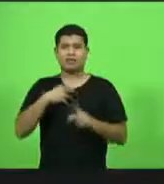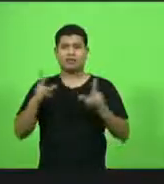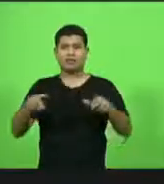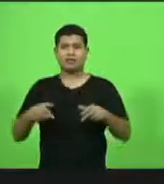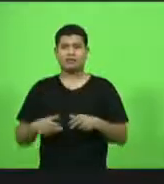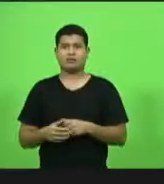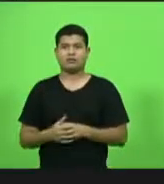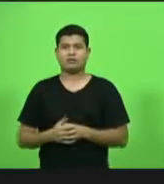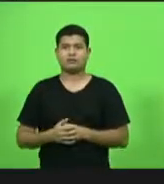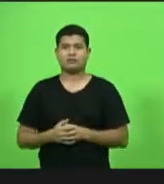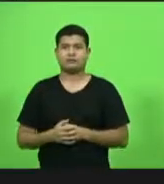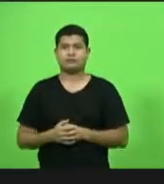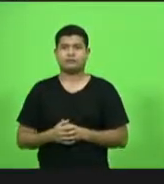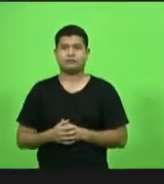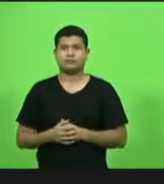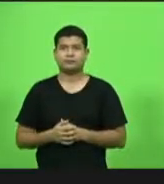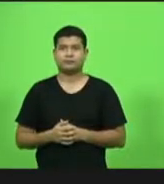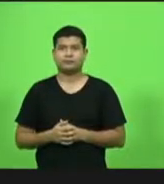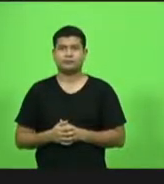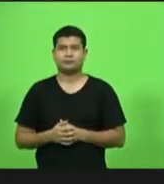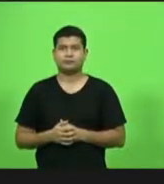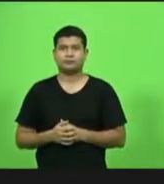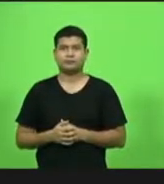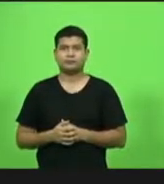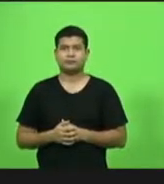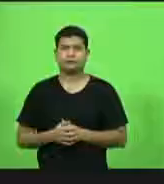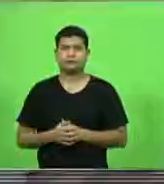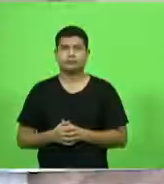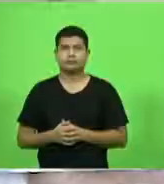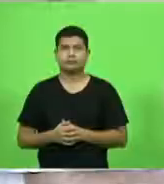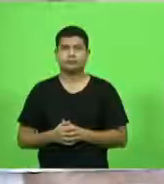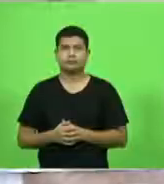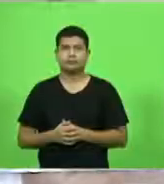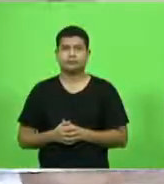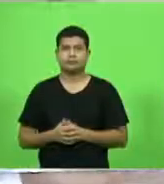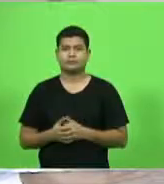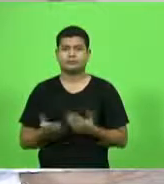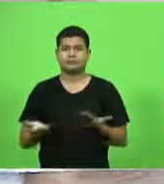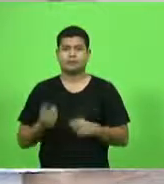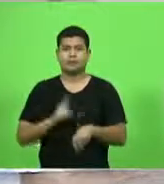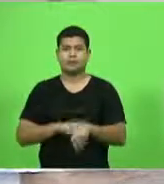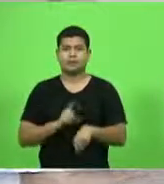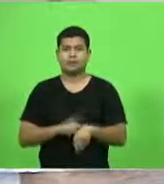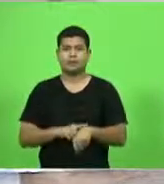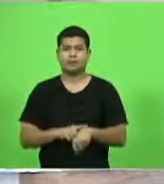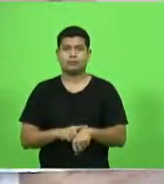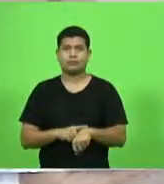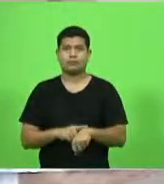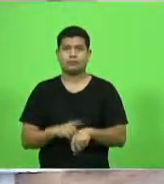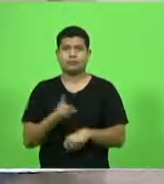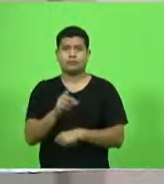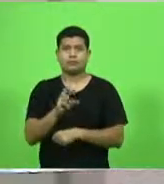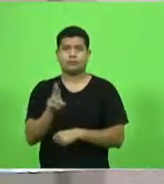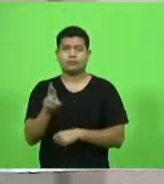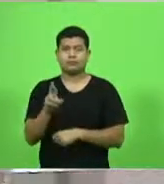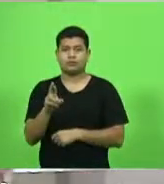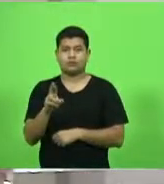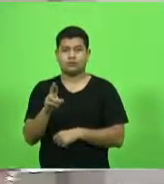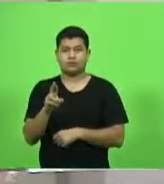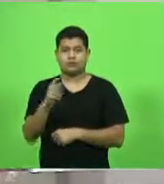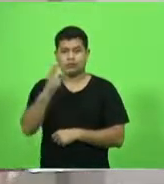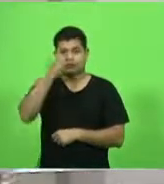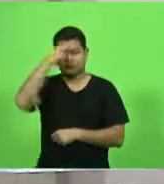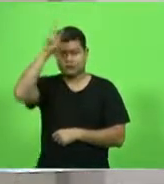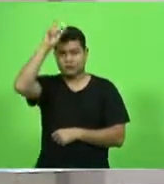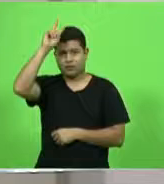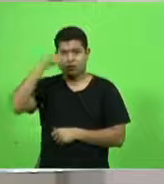Obrigado, deputado. Em razão do horário, doutor Vicente Caropreso vai ficar para explicações pessoais, gente